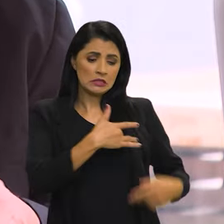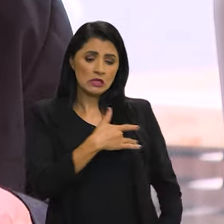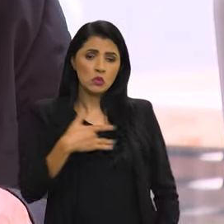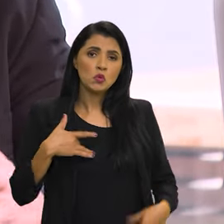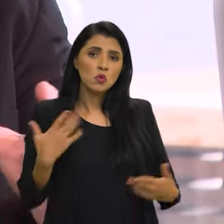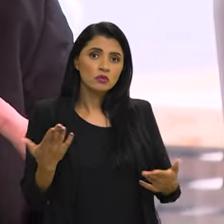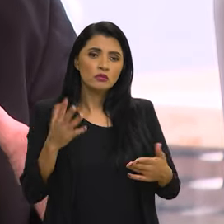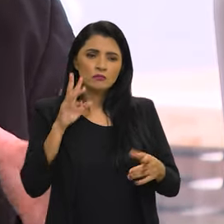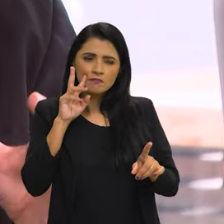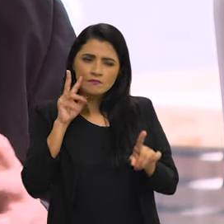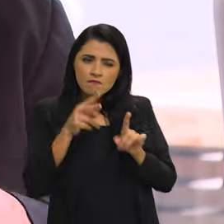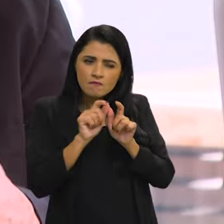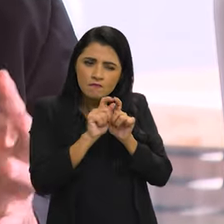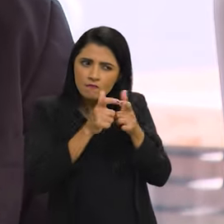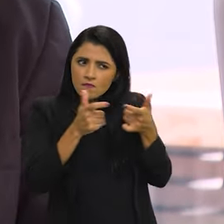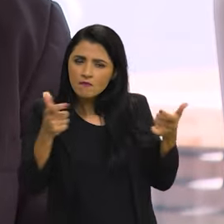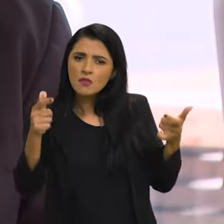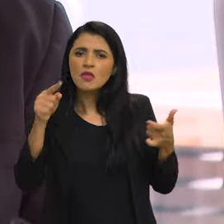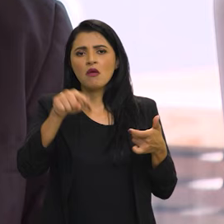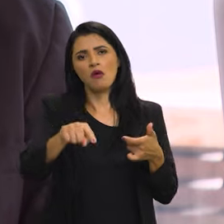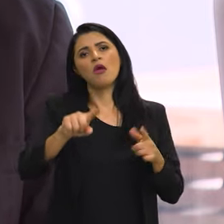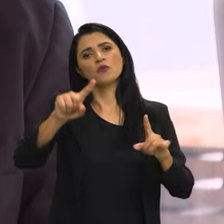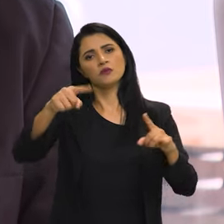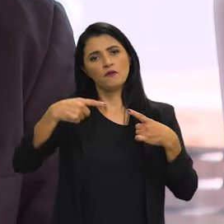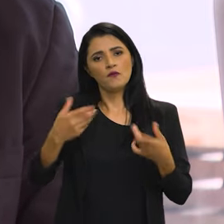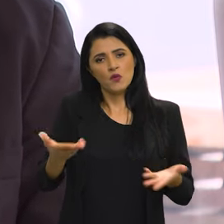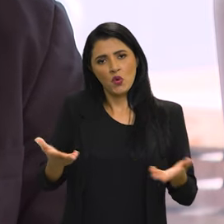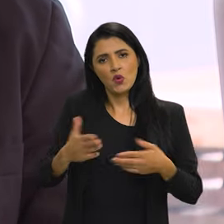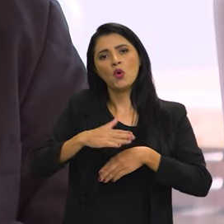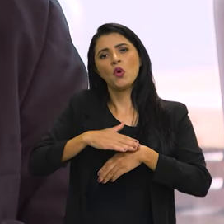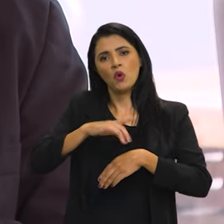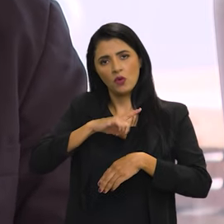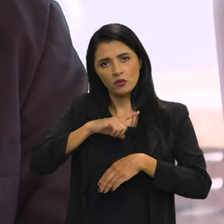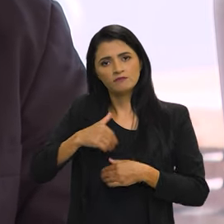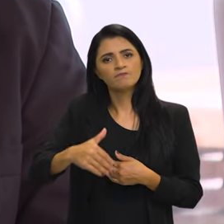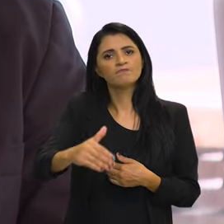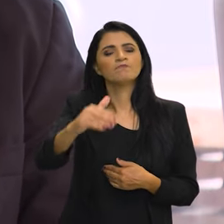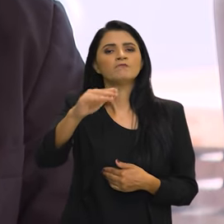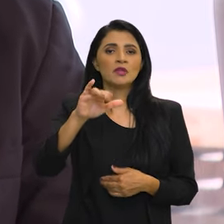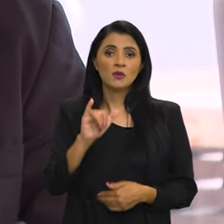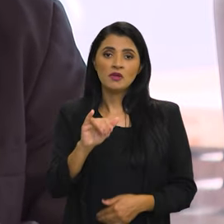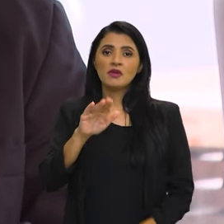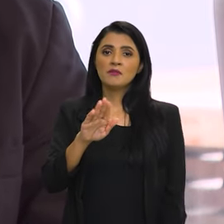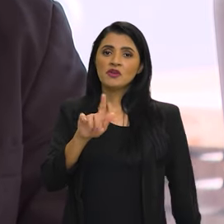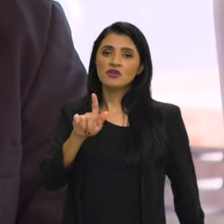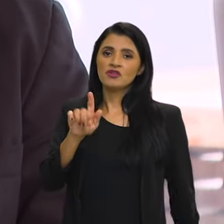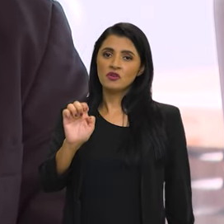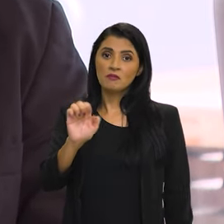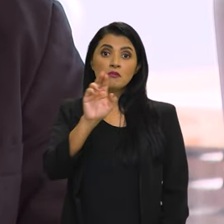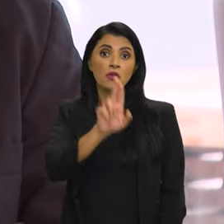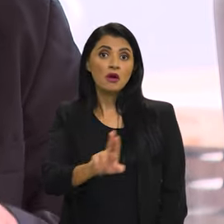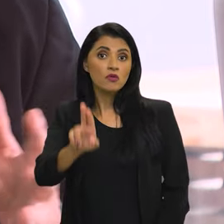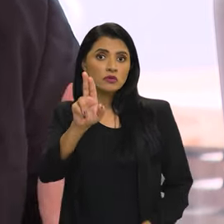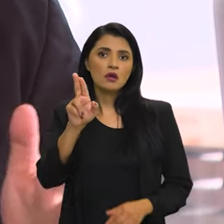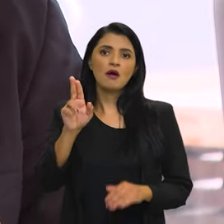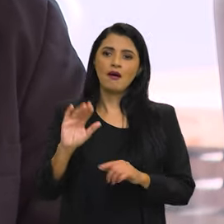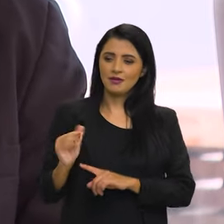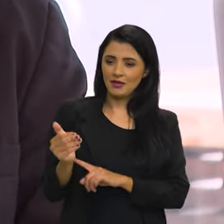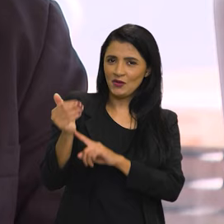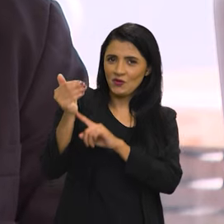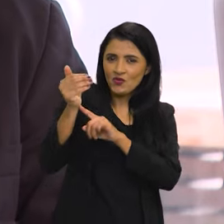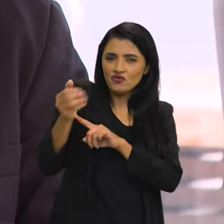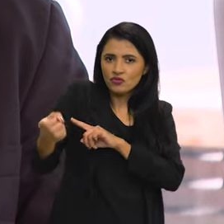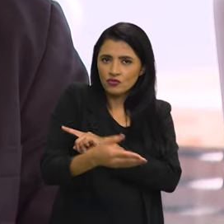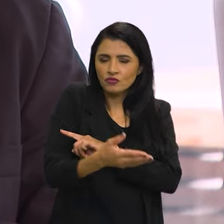da saúde? Então, esse olhar mais amplo é o desafio que nós estamos tendo agora pela frente do IBGE, com o objetivo de usar, então, as